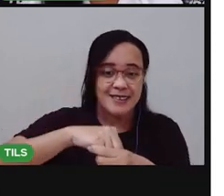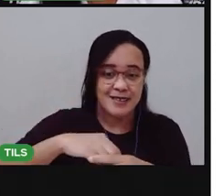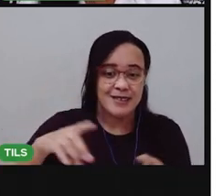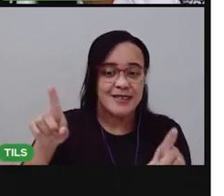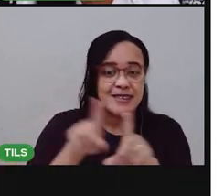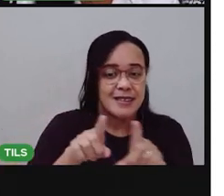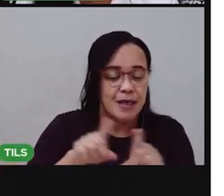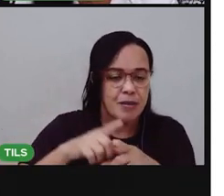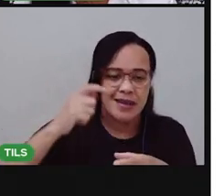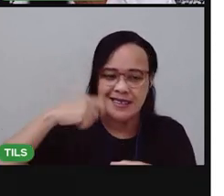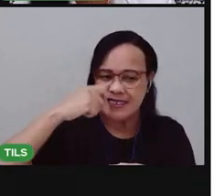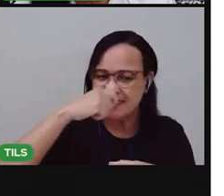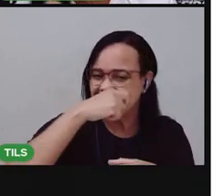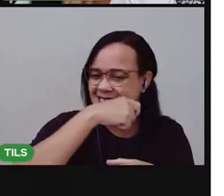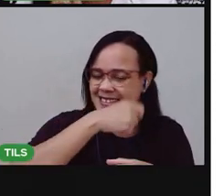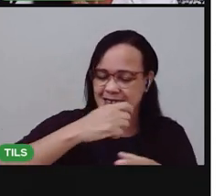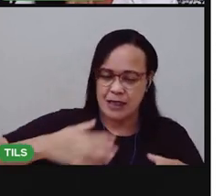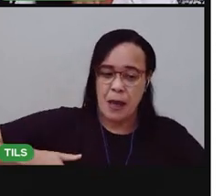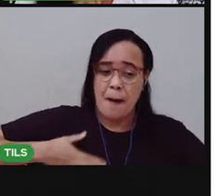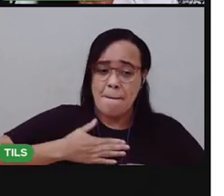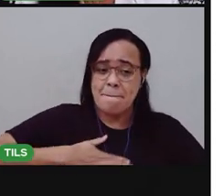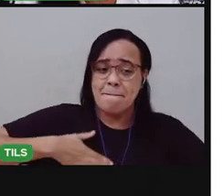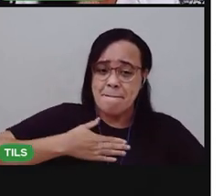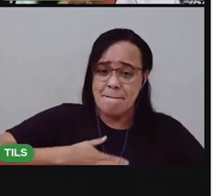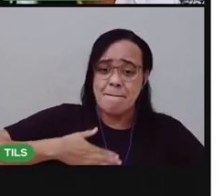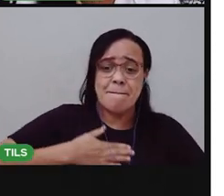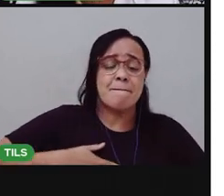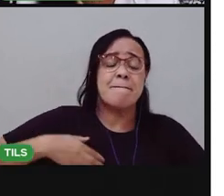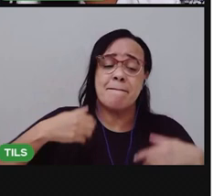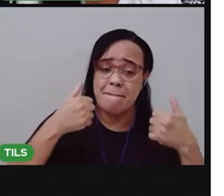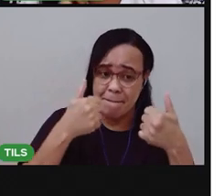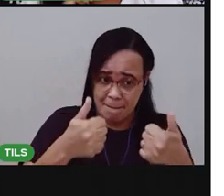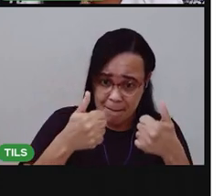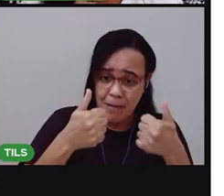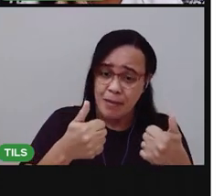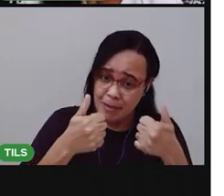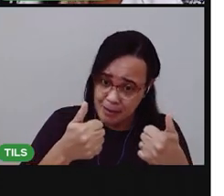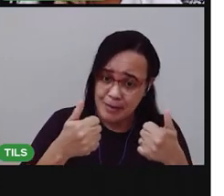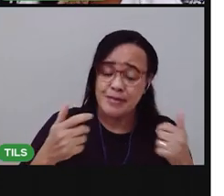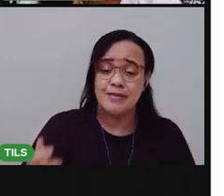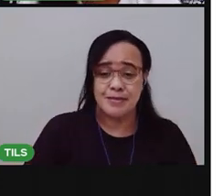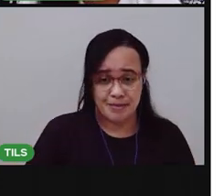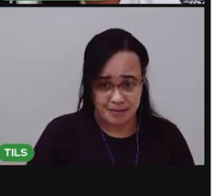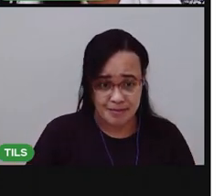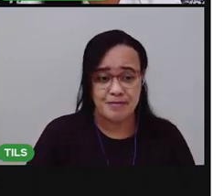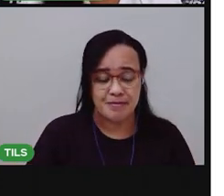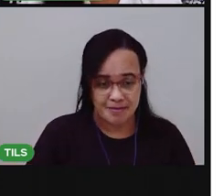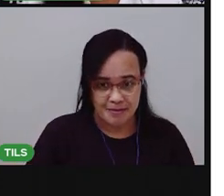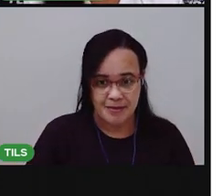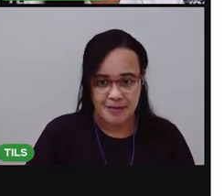Então, veja que as crianças não têm só direitos, não. Têm muitos direitos, mas também têm muitos deveres.